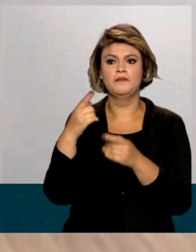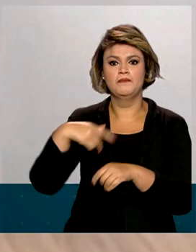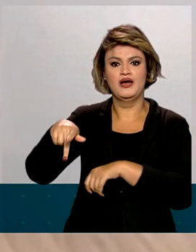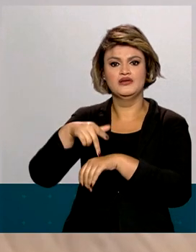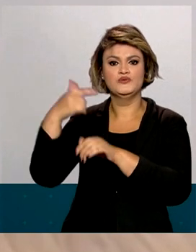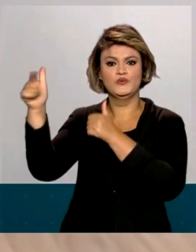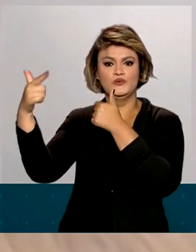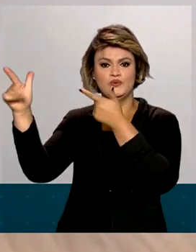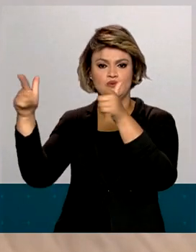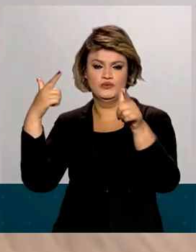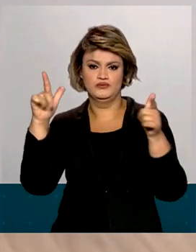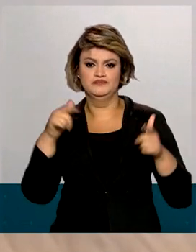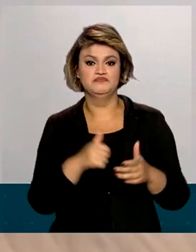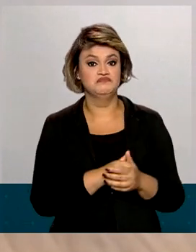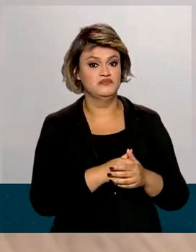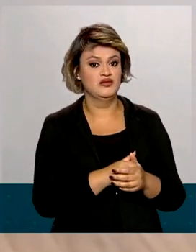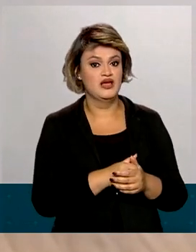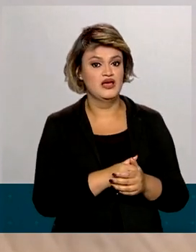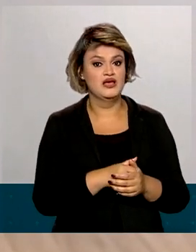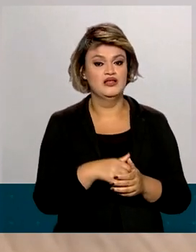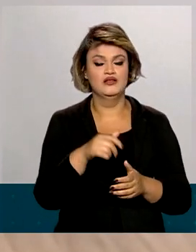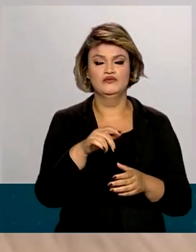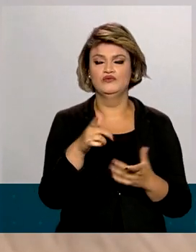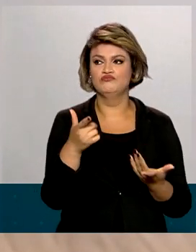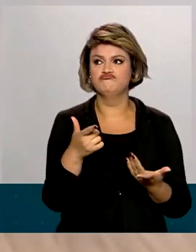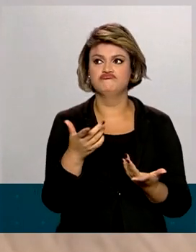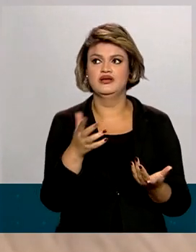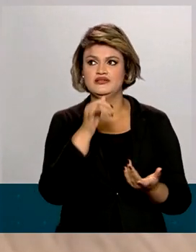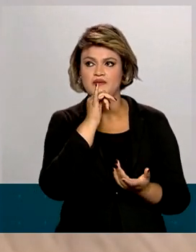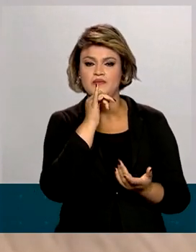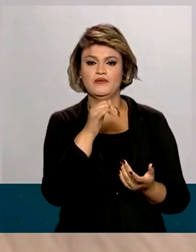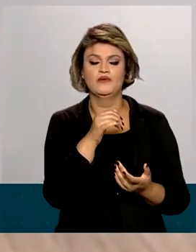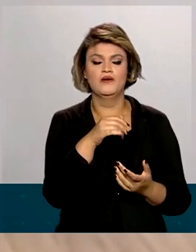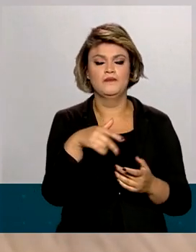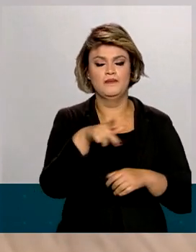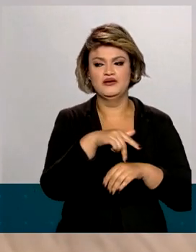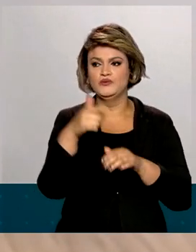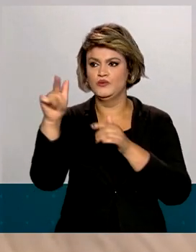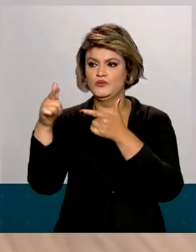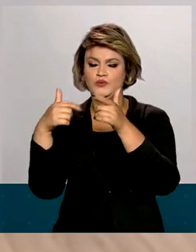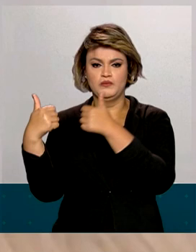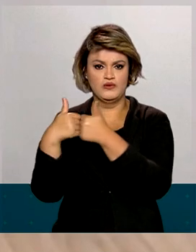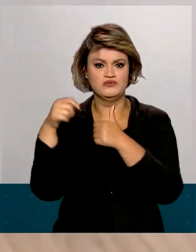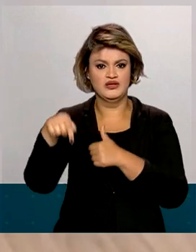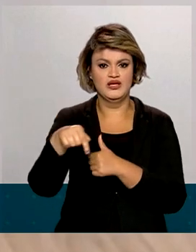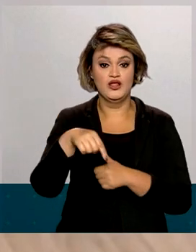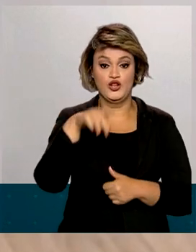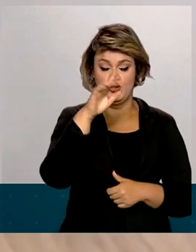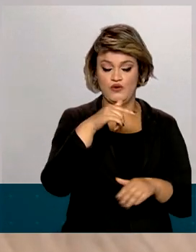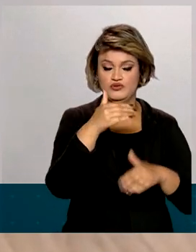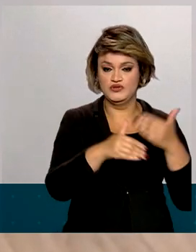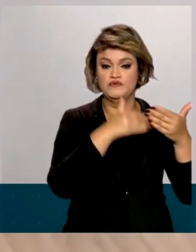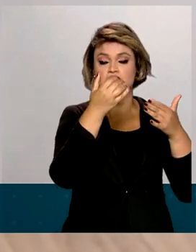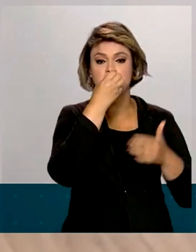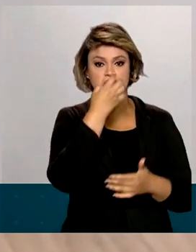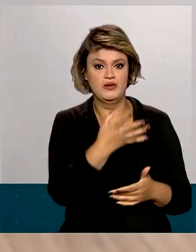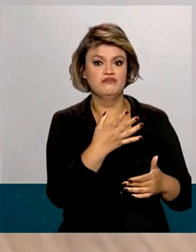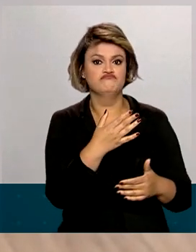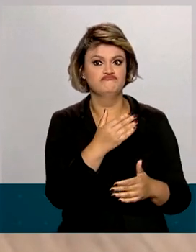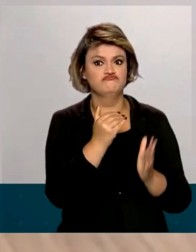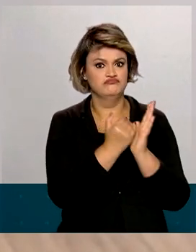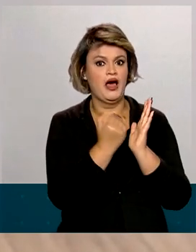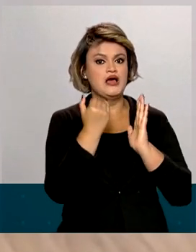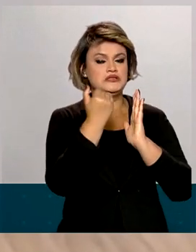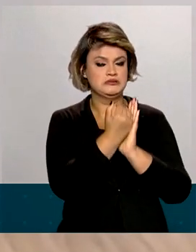países lá de fora. Quer dizer, tanto no G7 quanto nos emergentes, o nosso desempenho fiscal está bastante acima,